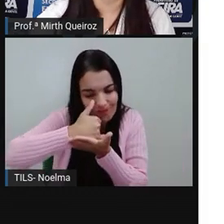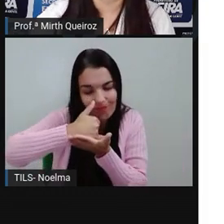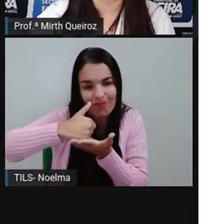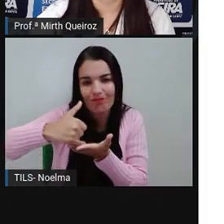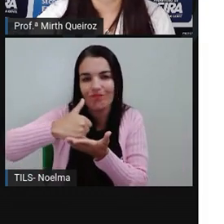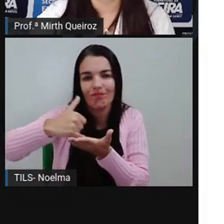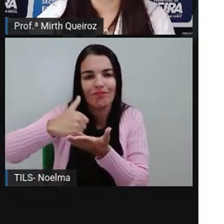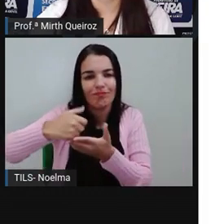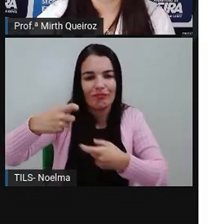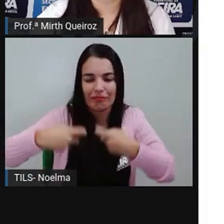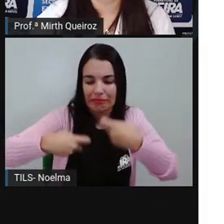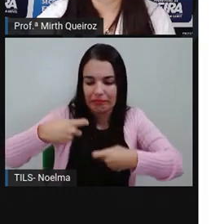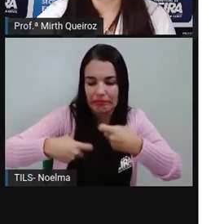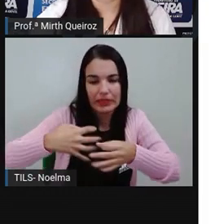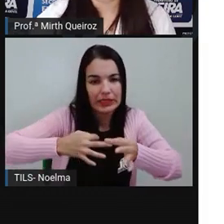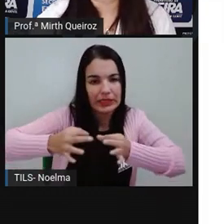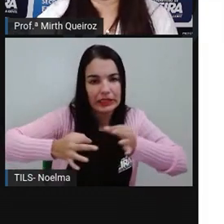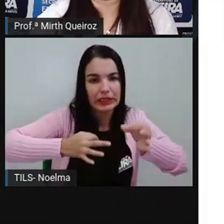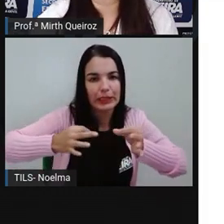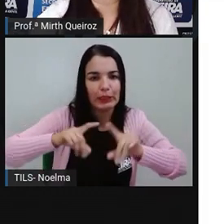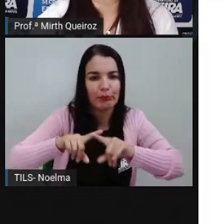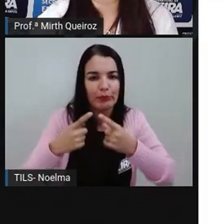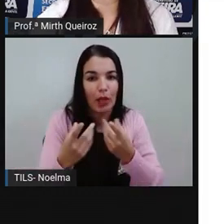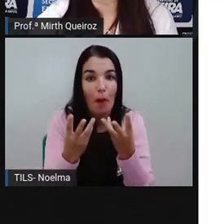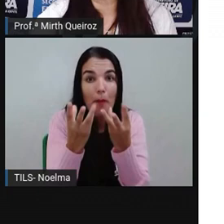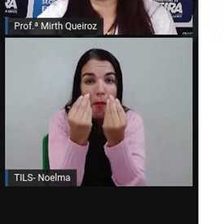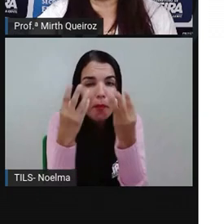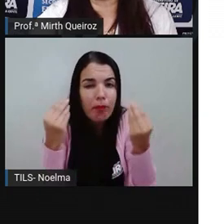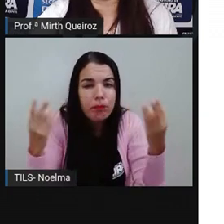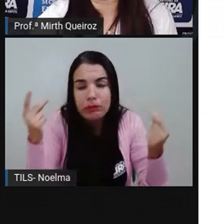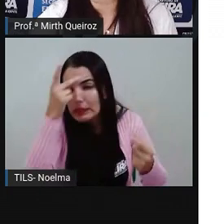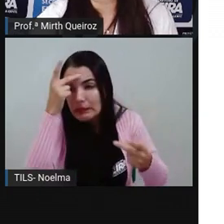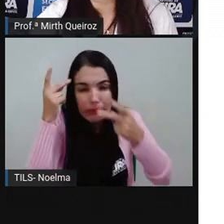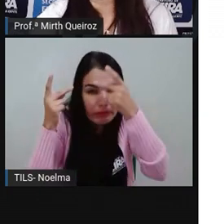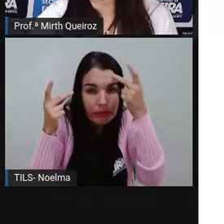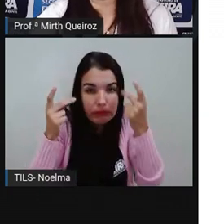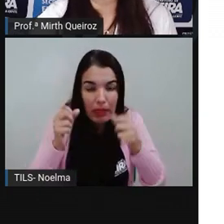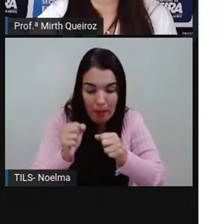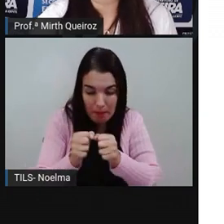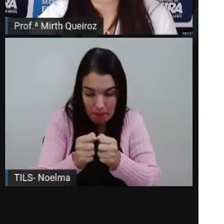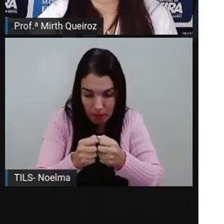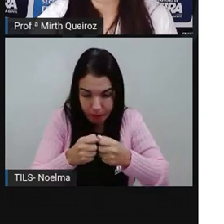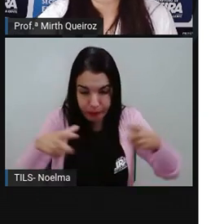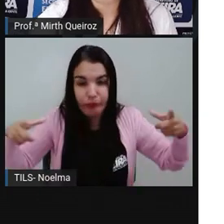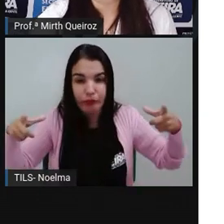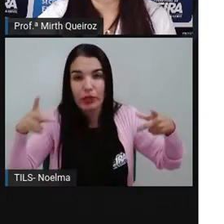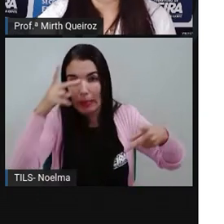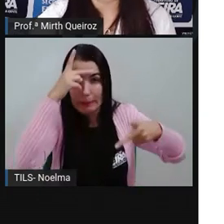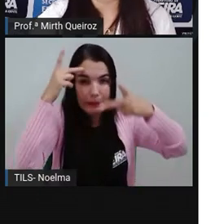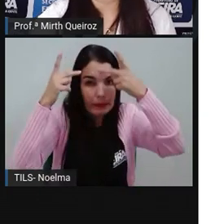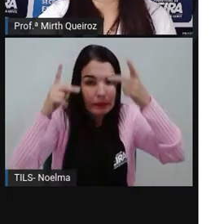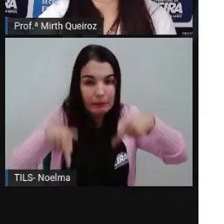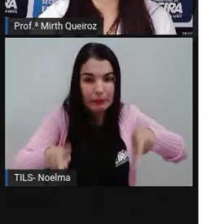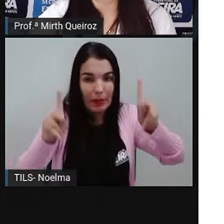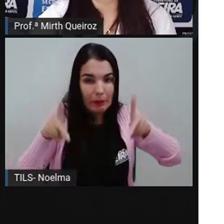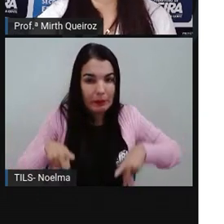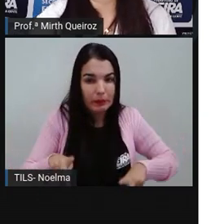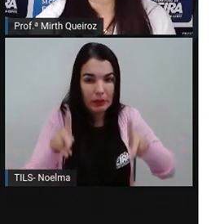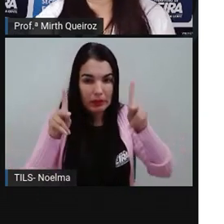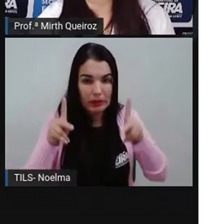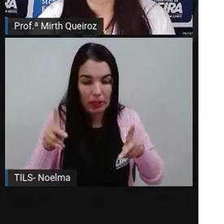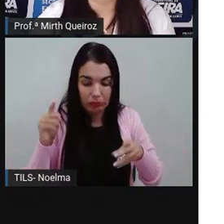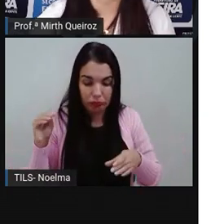crime organizado. É uma região, por ser uma região muito populosa, a maior, né? Em relação à população,